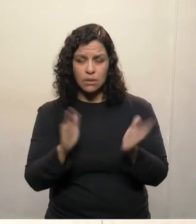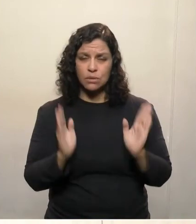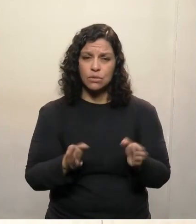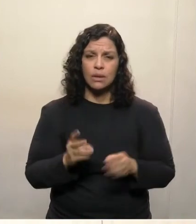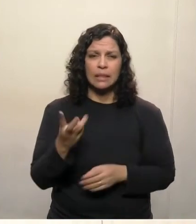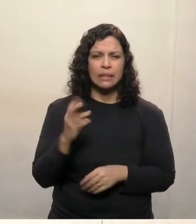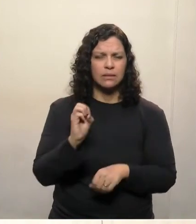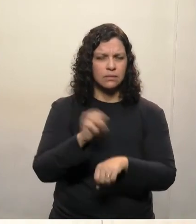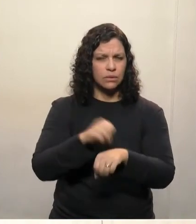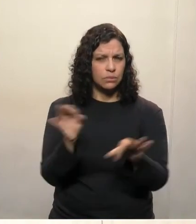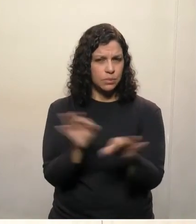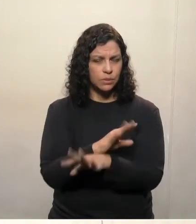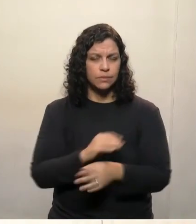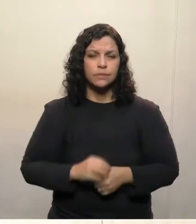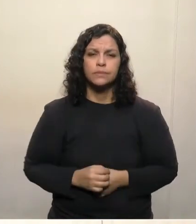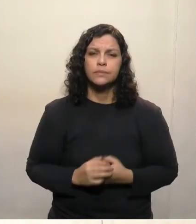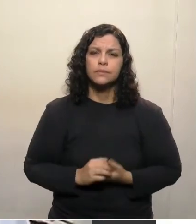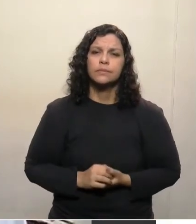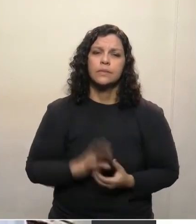presidente.